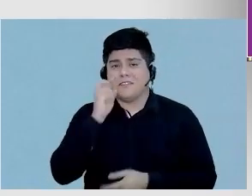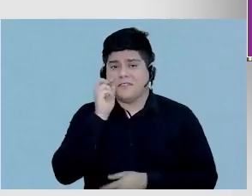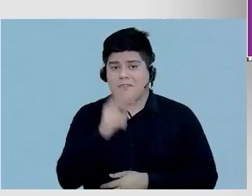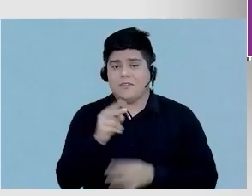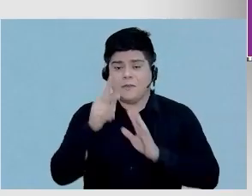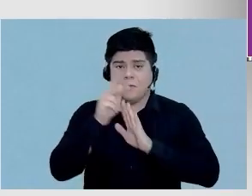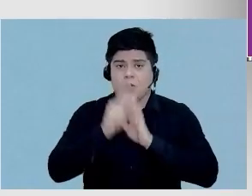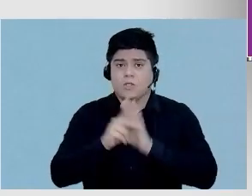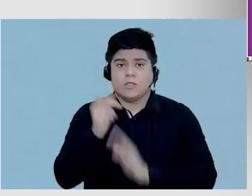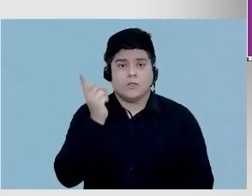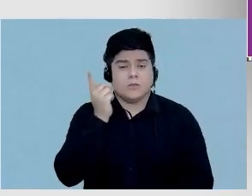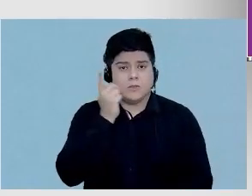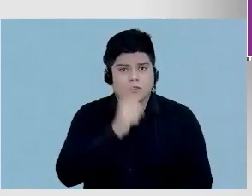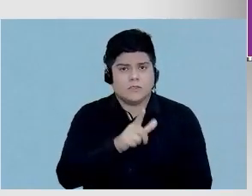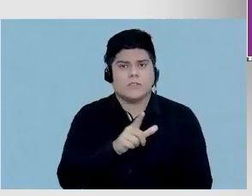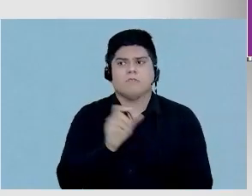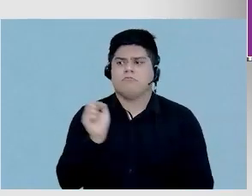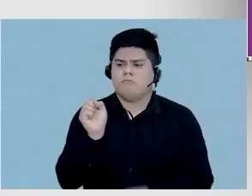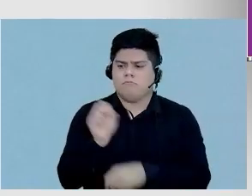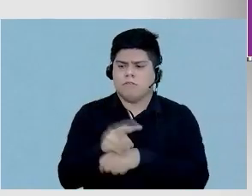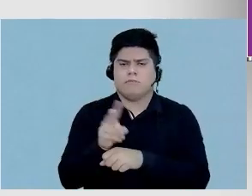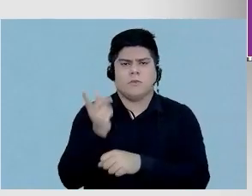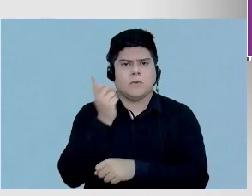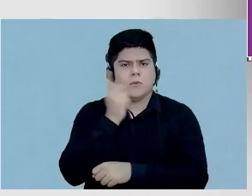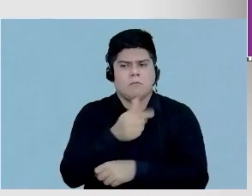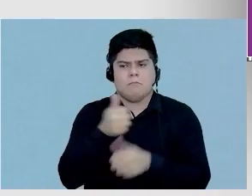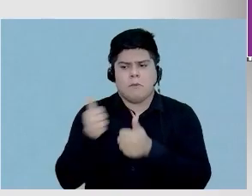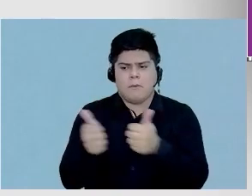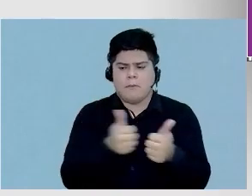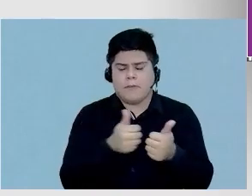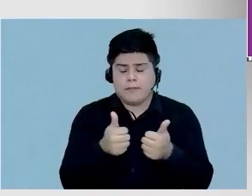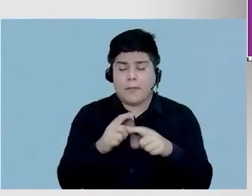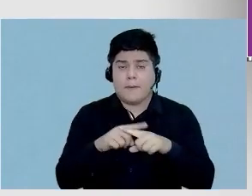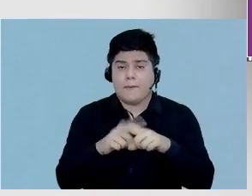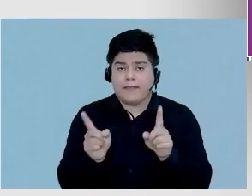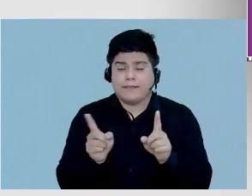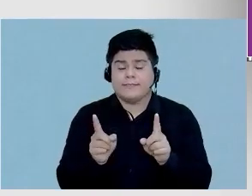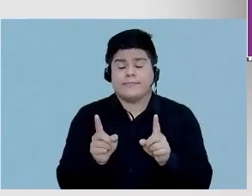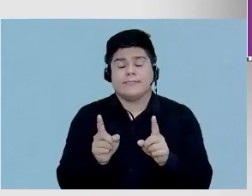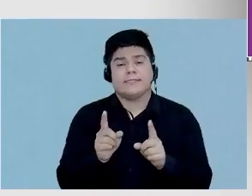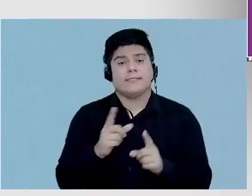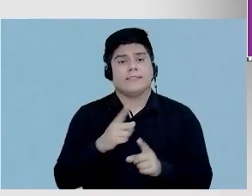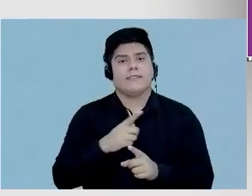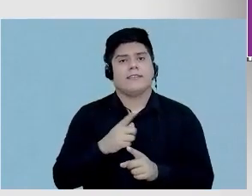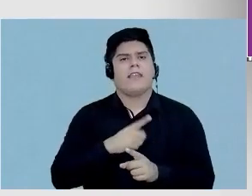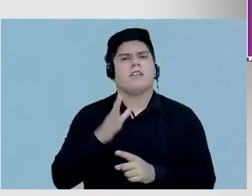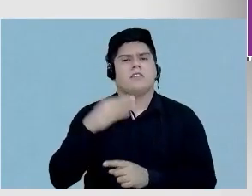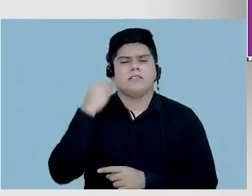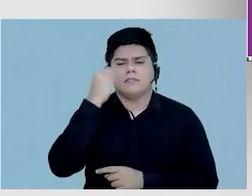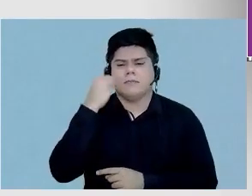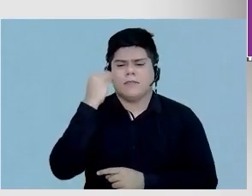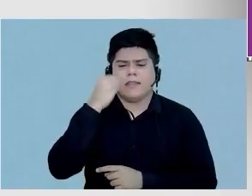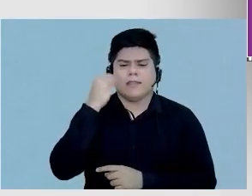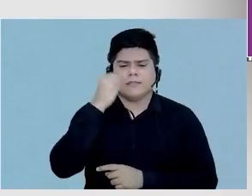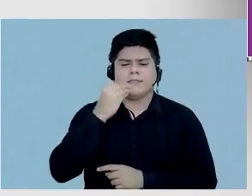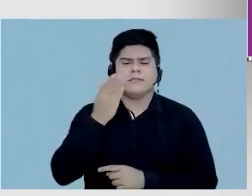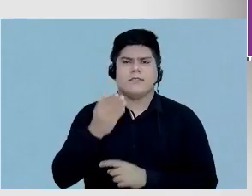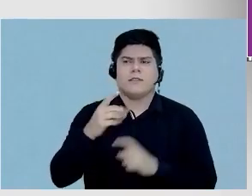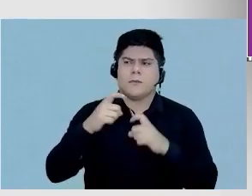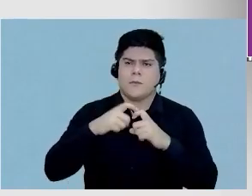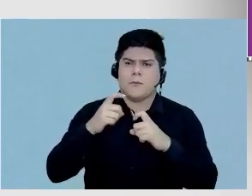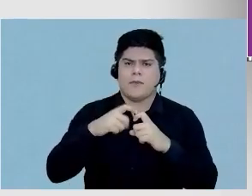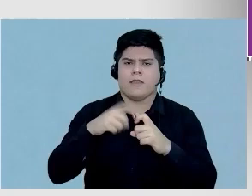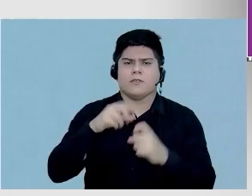deu certo, ele está operando, né? Mas ver que já existe uma experiência dos médicos